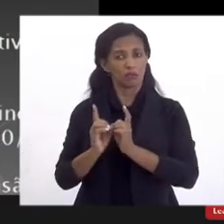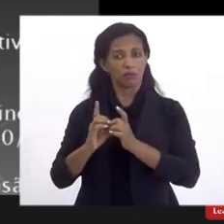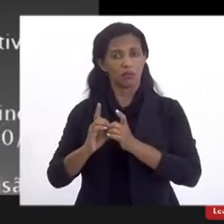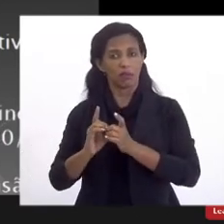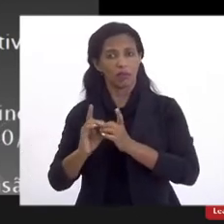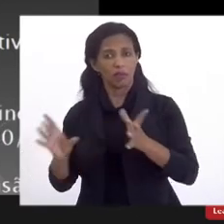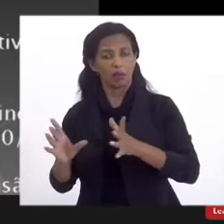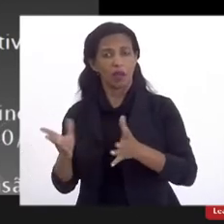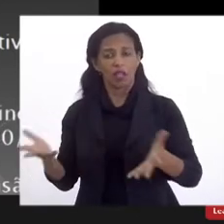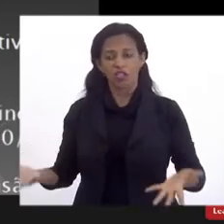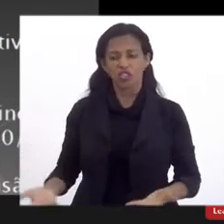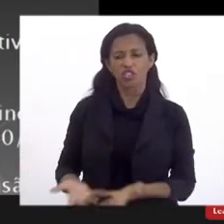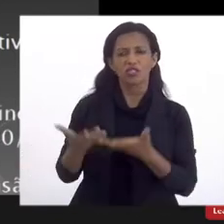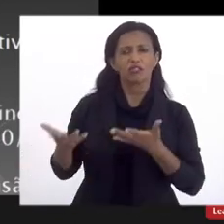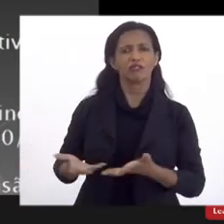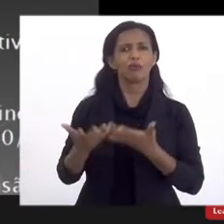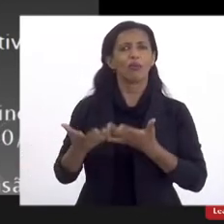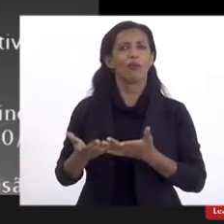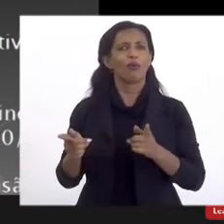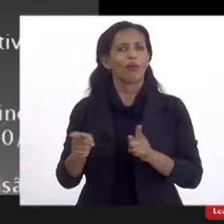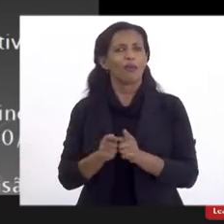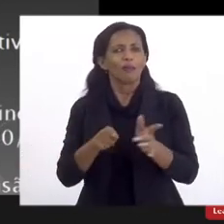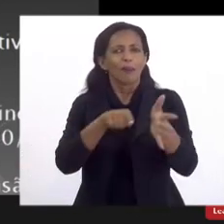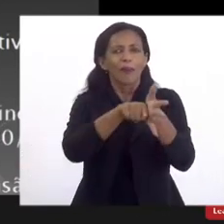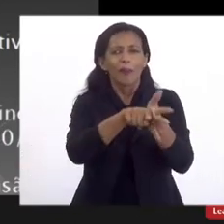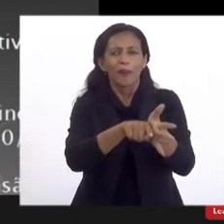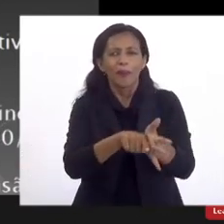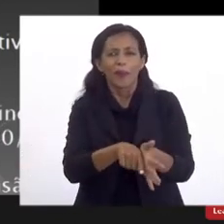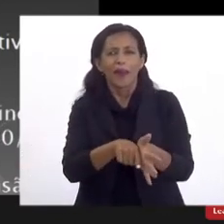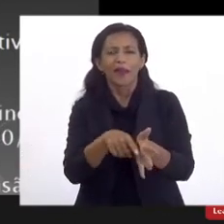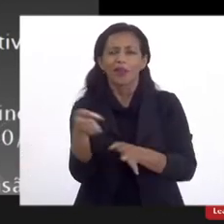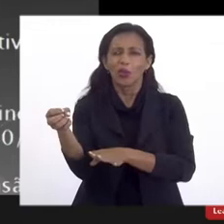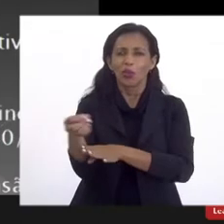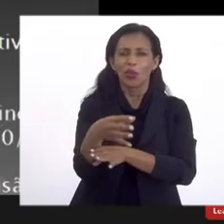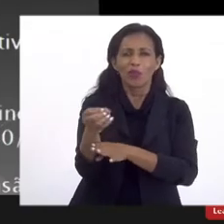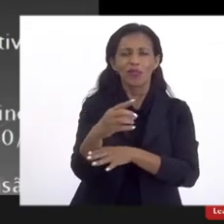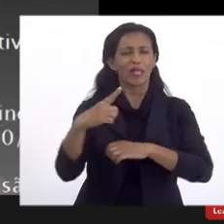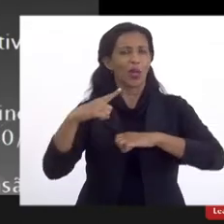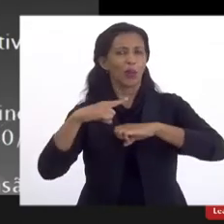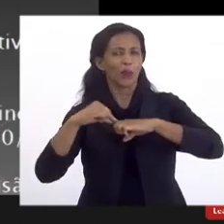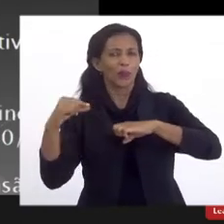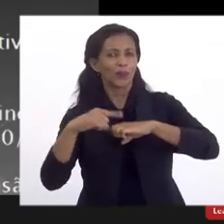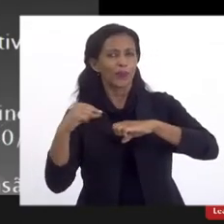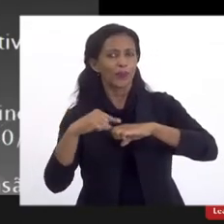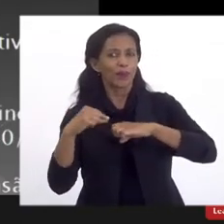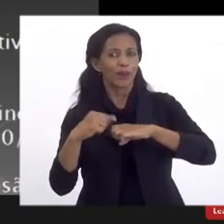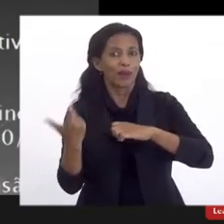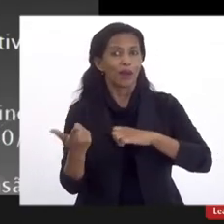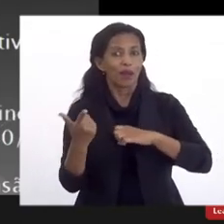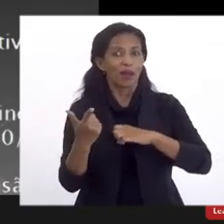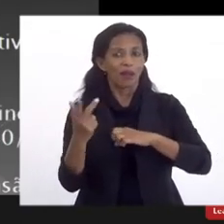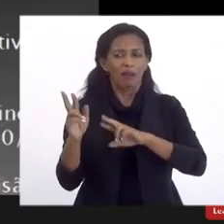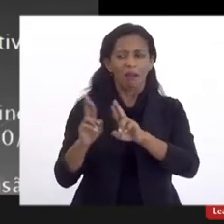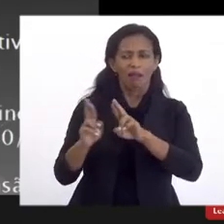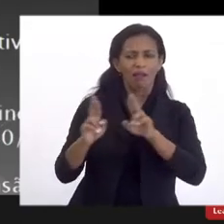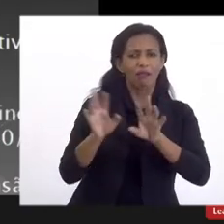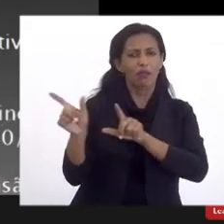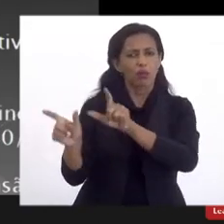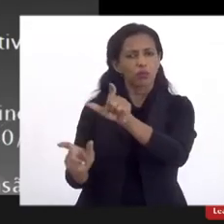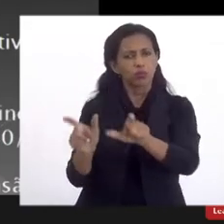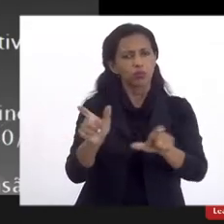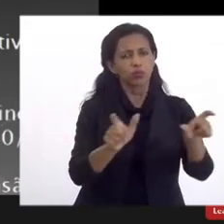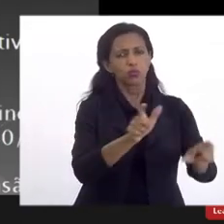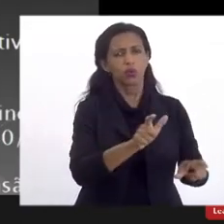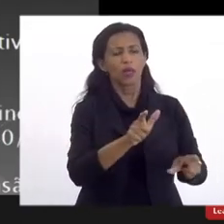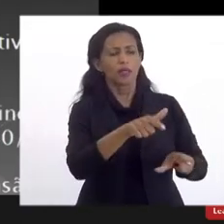estimula a produção de pesquisa, inovação, empreendedorismo, relacionando todos os atores, sejam